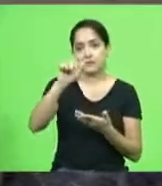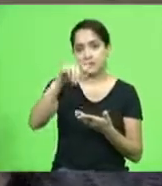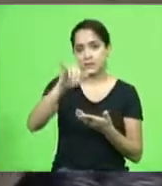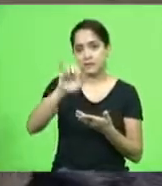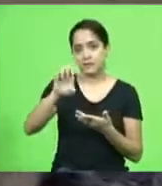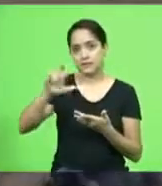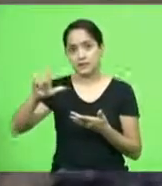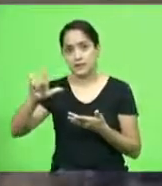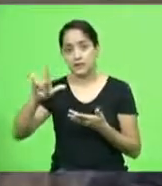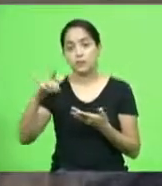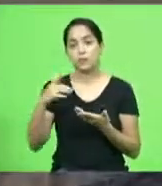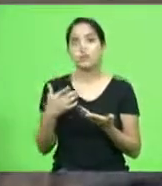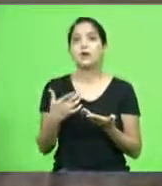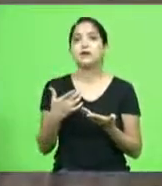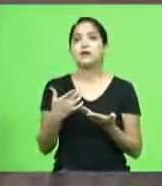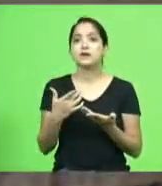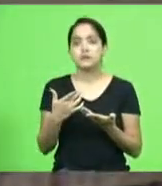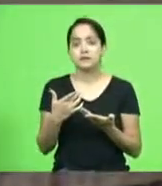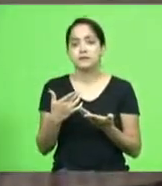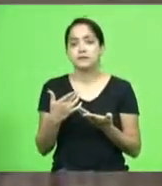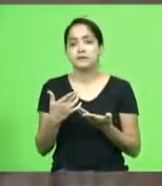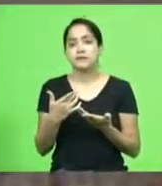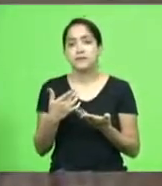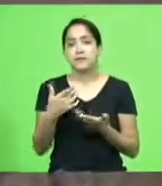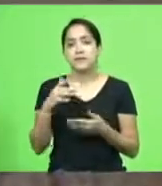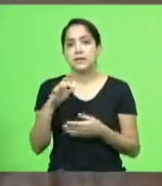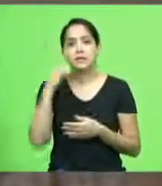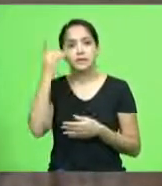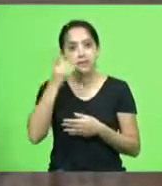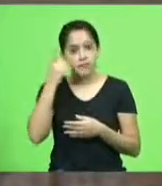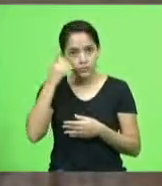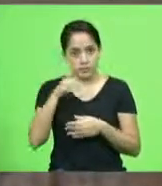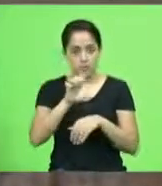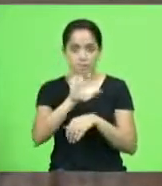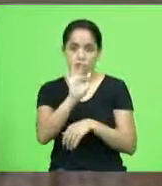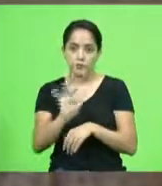deputado federal Daniel Sense